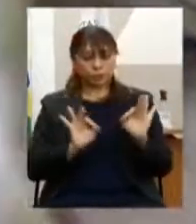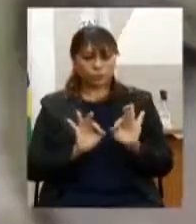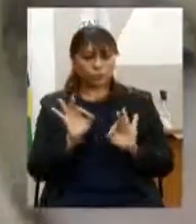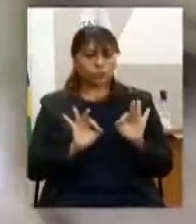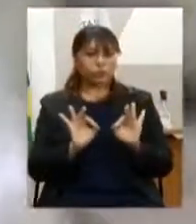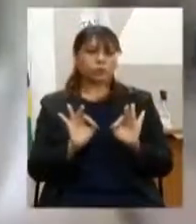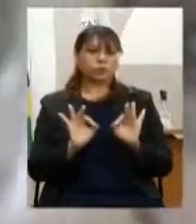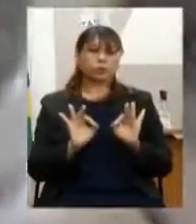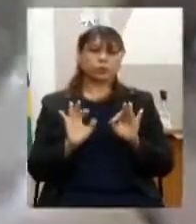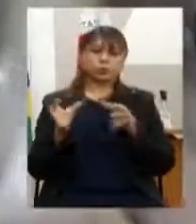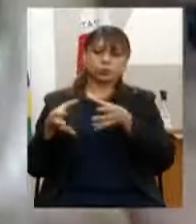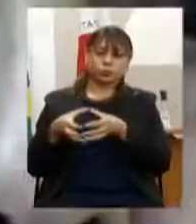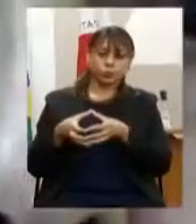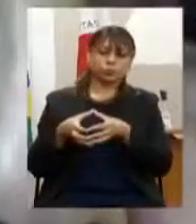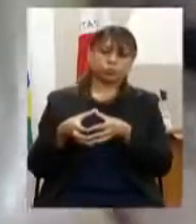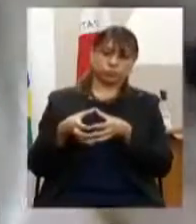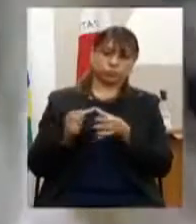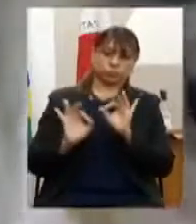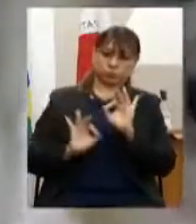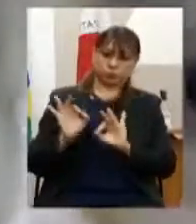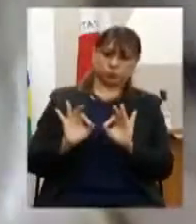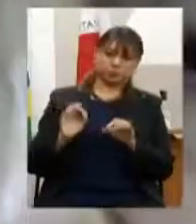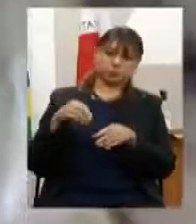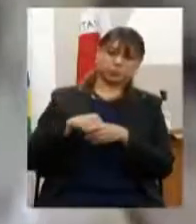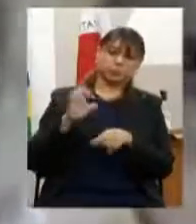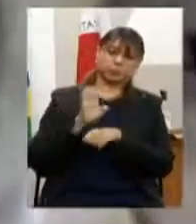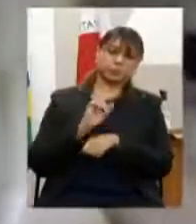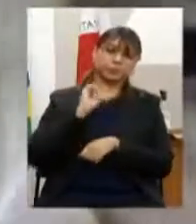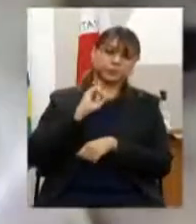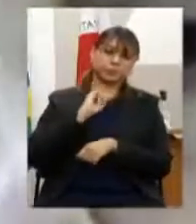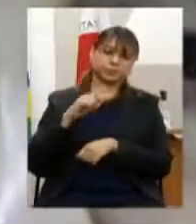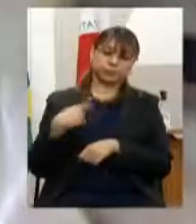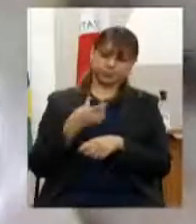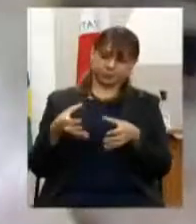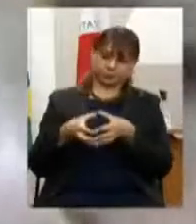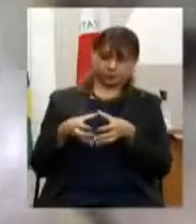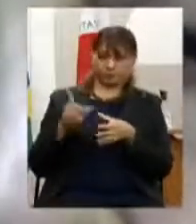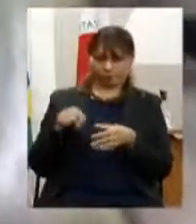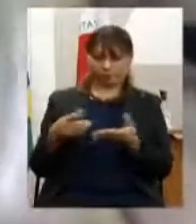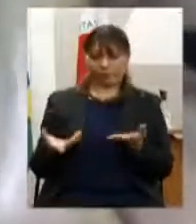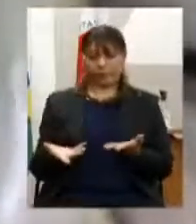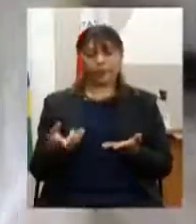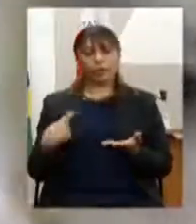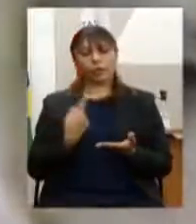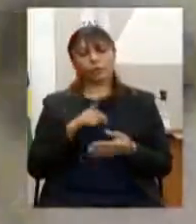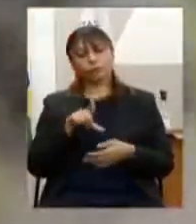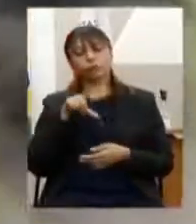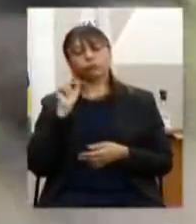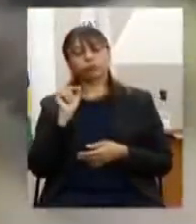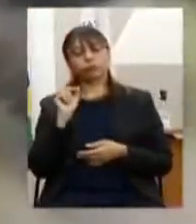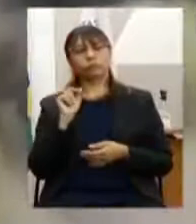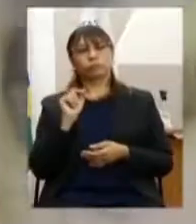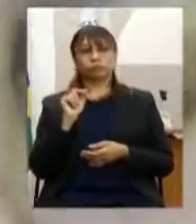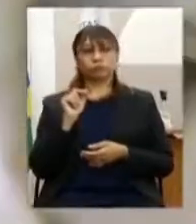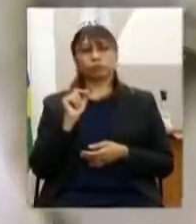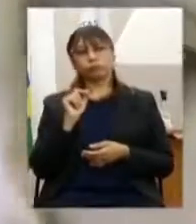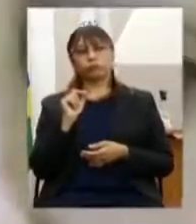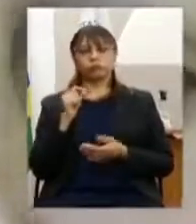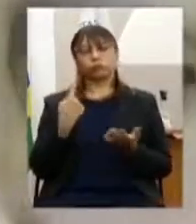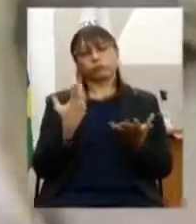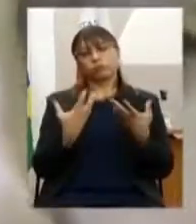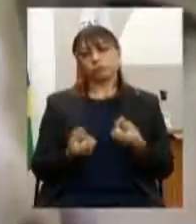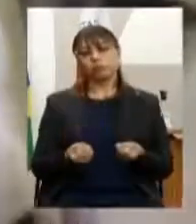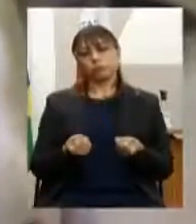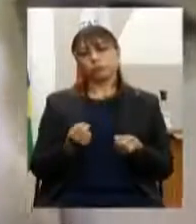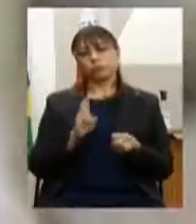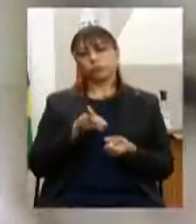Cooperativas do Estado de Minas Gerais. Esse era o nosso grupo, e nós decidimos, optamos, consensuamos de ficar